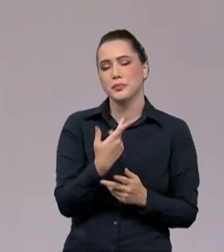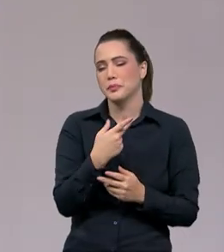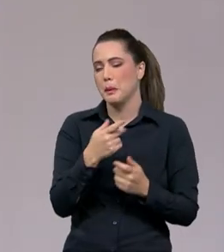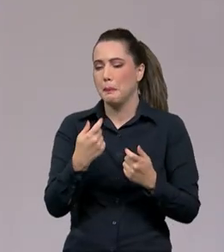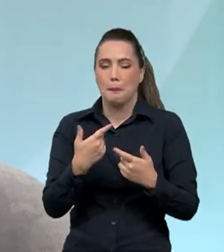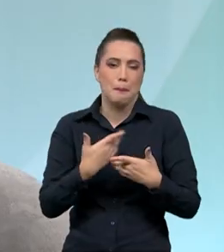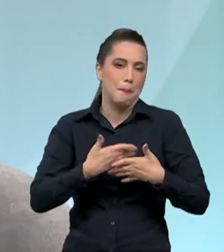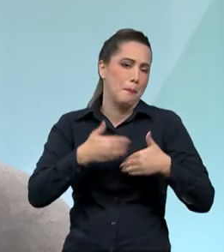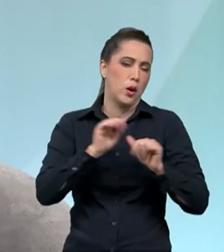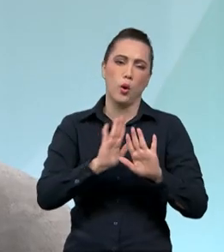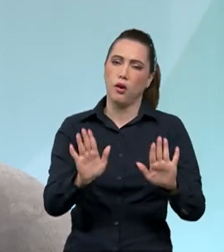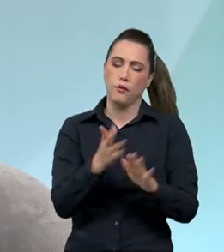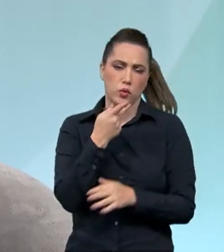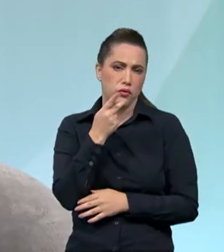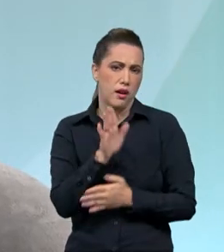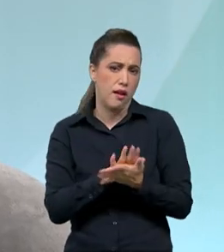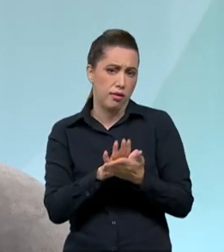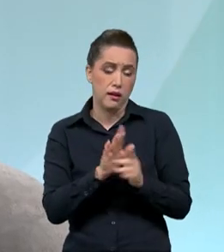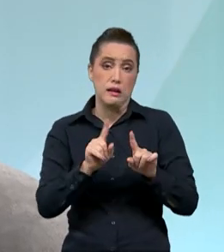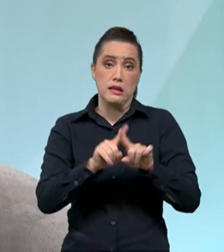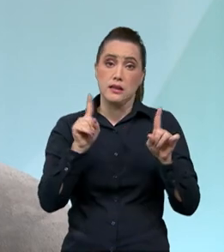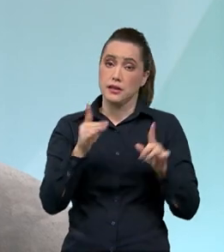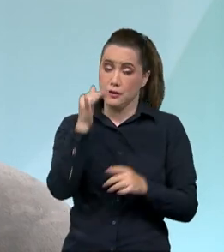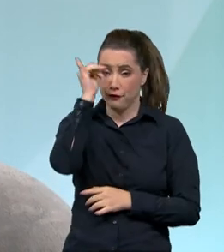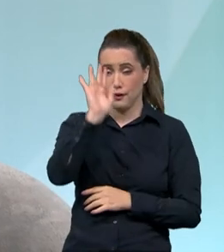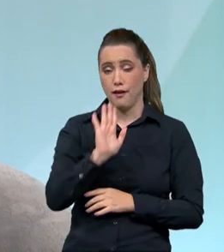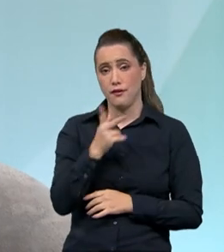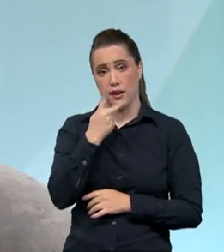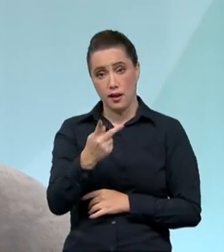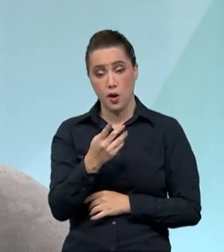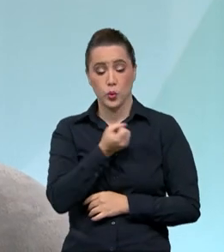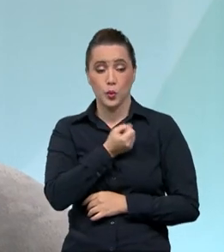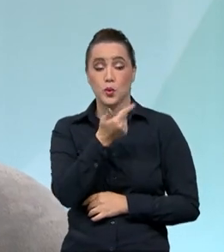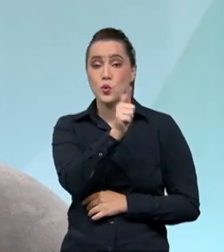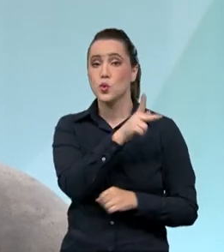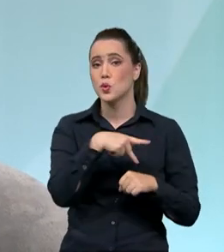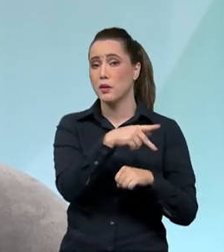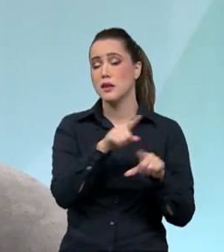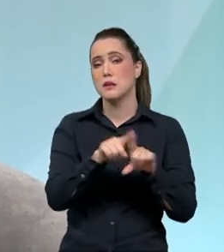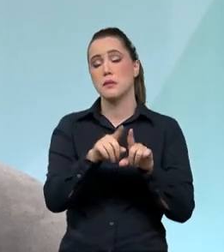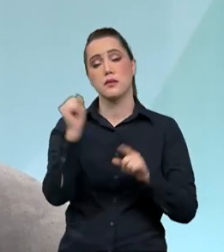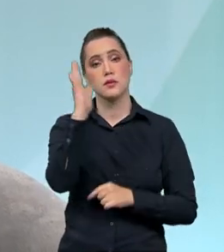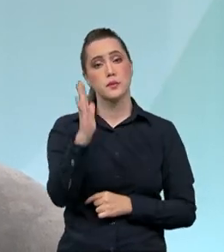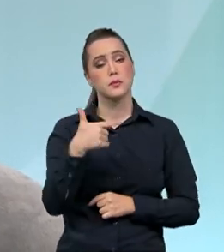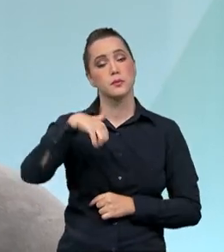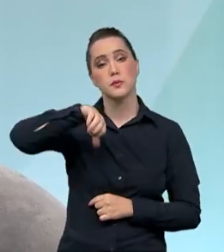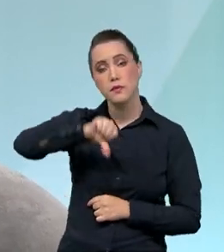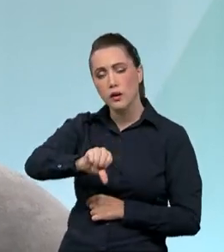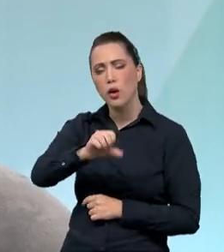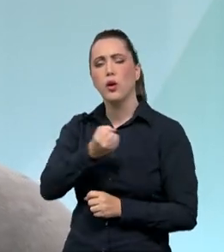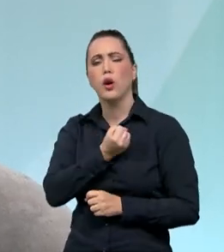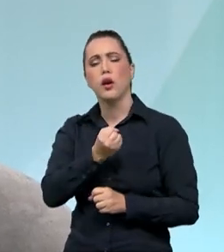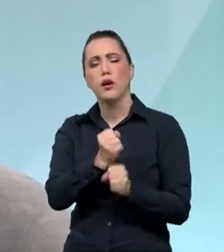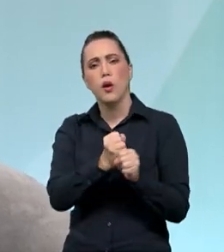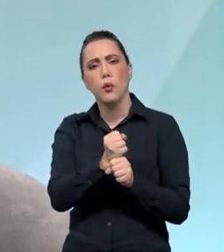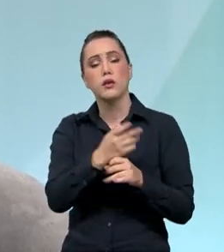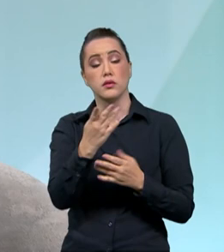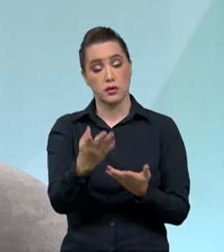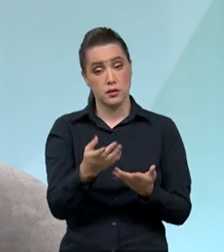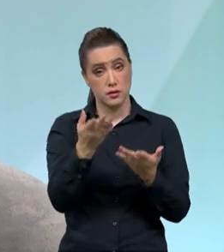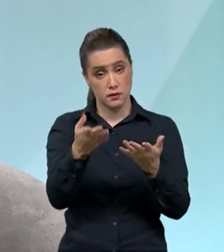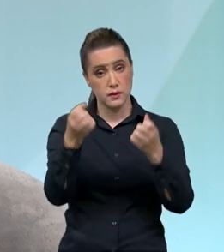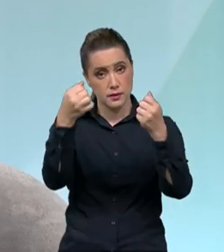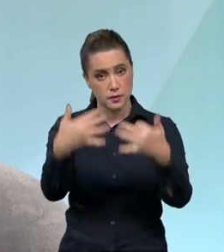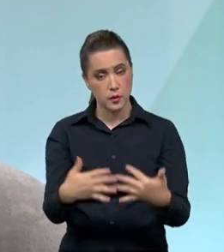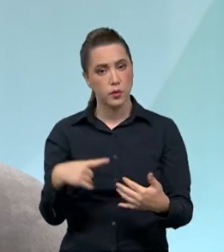mas pode estar desatualizado esse número, então, evite dizer. Mas o Brasil, por exemplo, em 2019, que foi o ano que você citou, nós